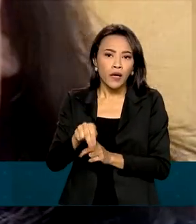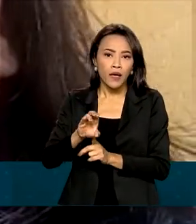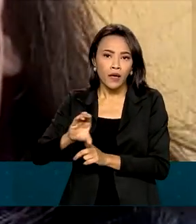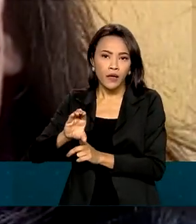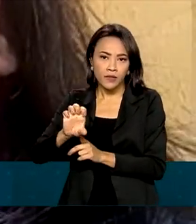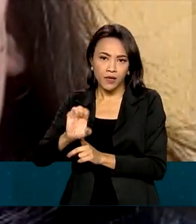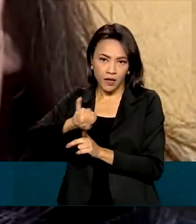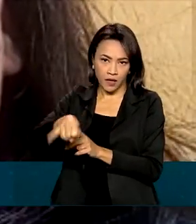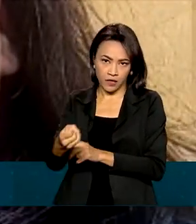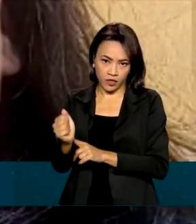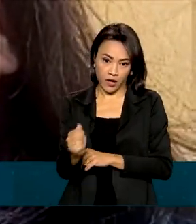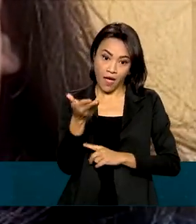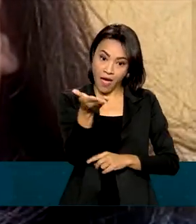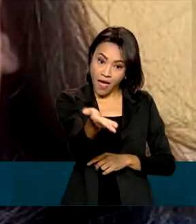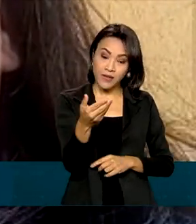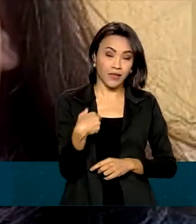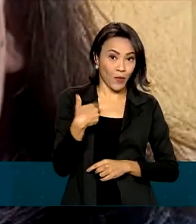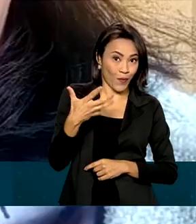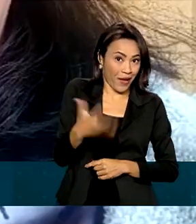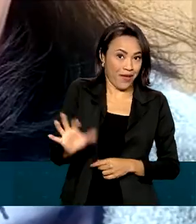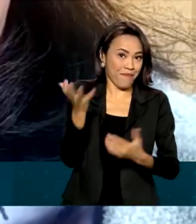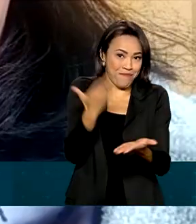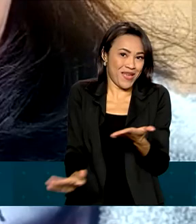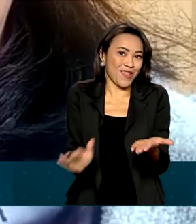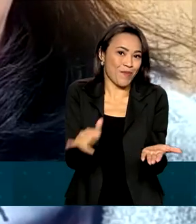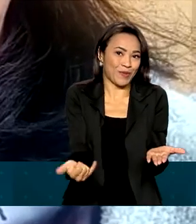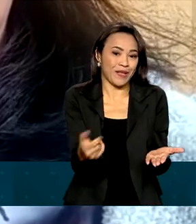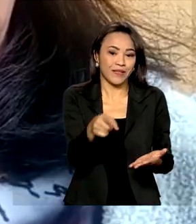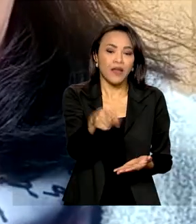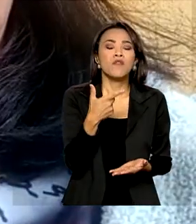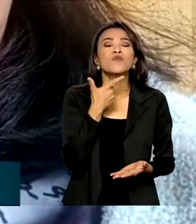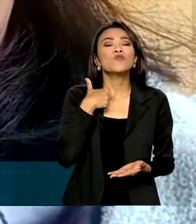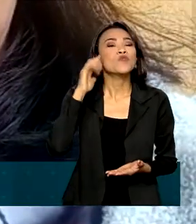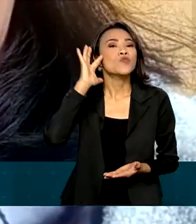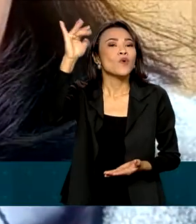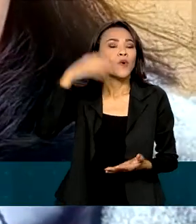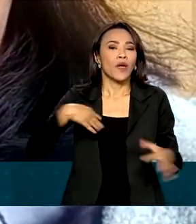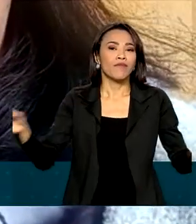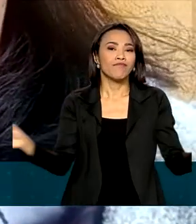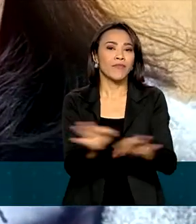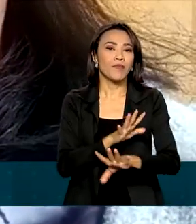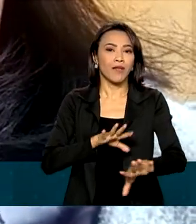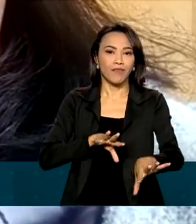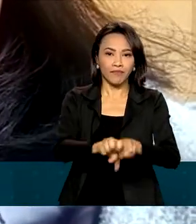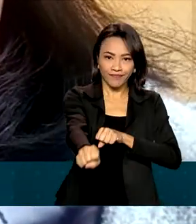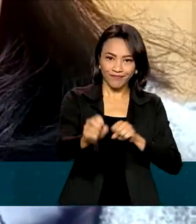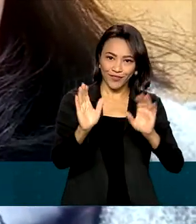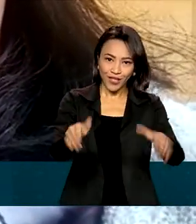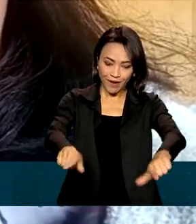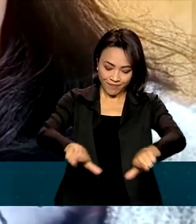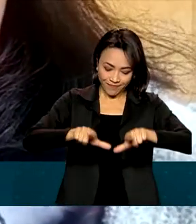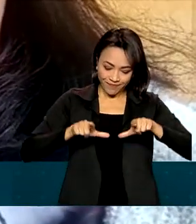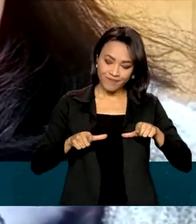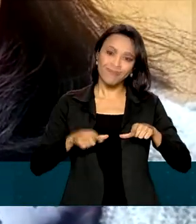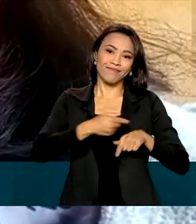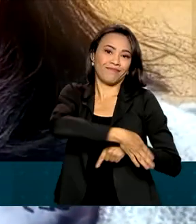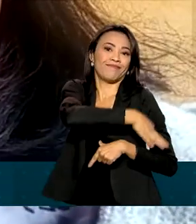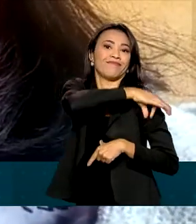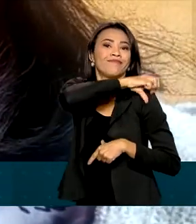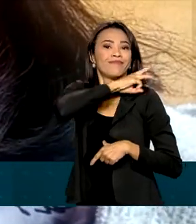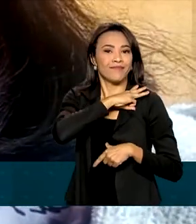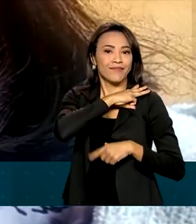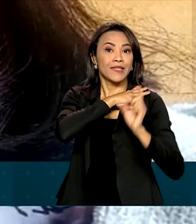Oportunidade que a Daiane não quer perder. O meu sonho é terminar meu estudo pela Enseja, para me fazer um